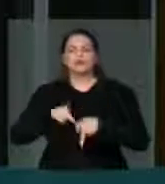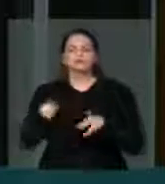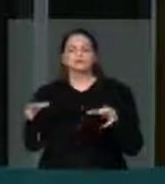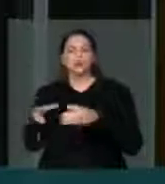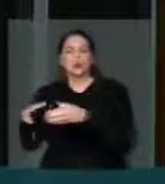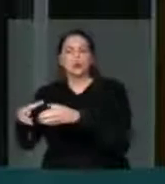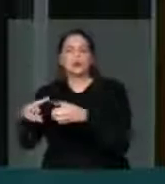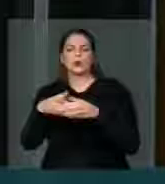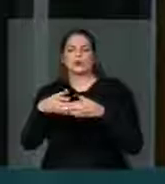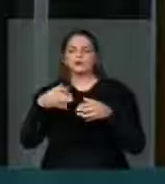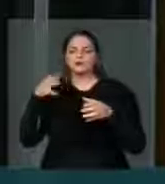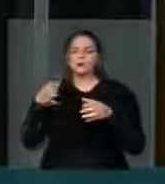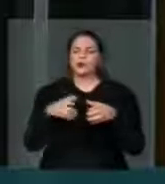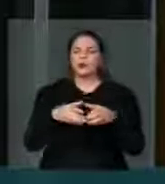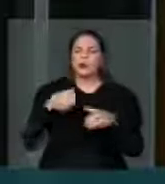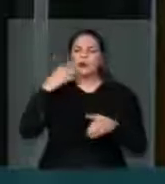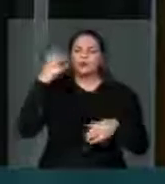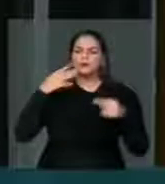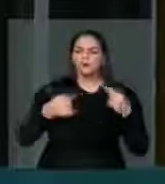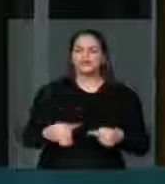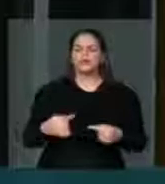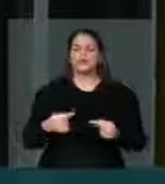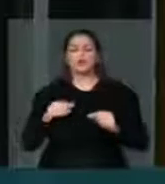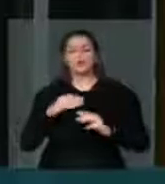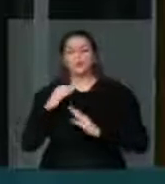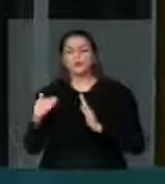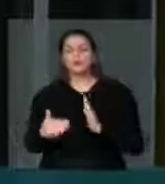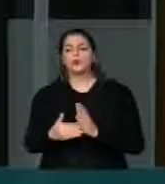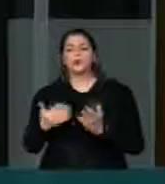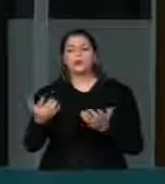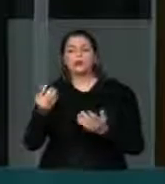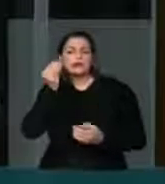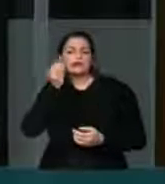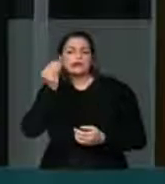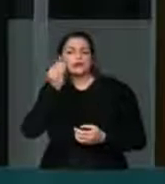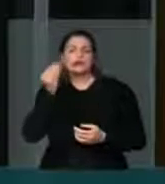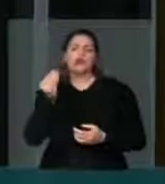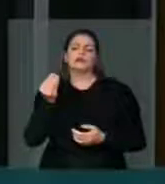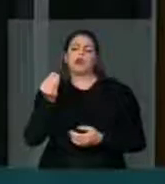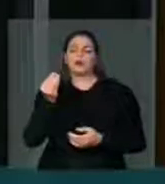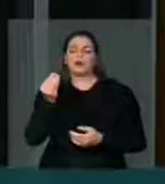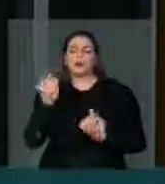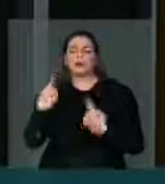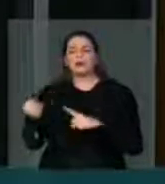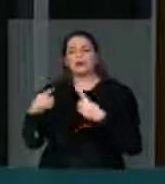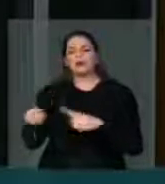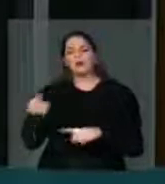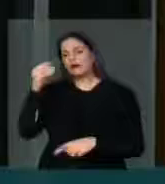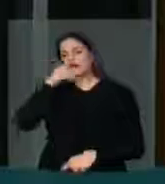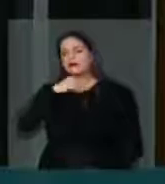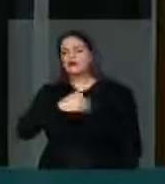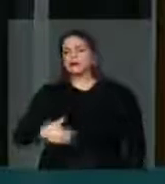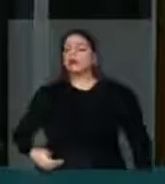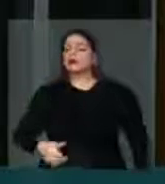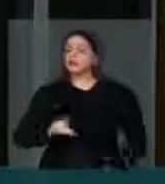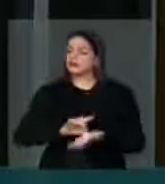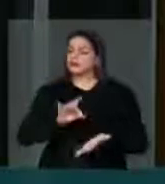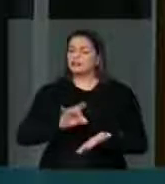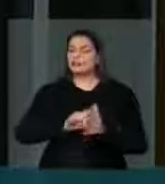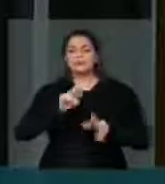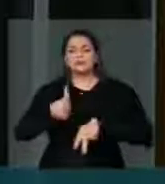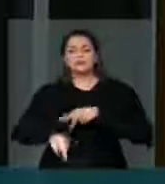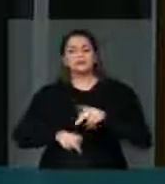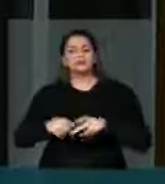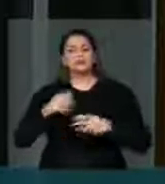que lá estiveram presentes, que todas as ações de desestabilização do governo na verdade estão vitimando a população brasileira, criando